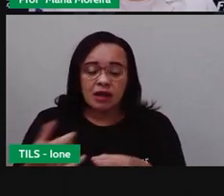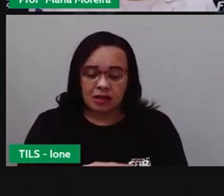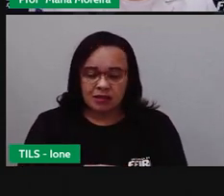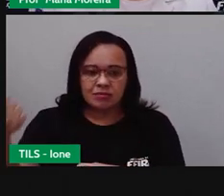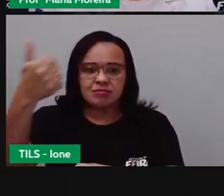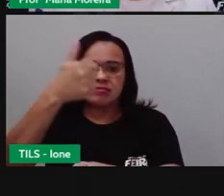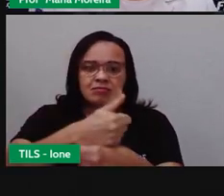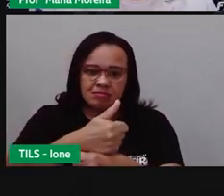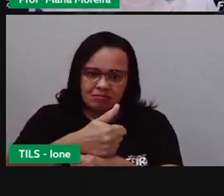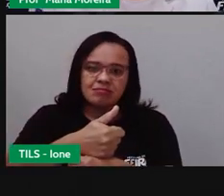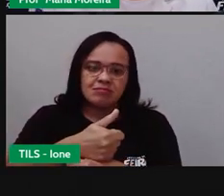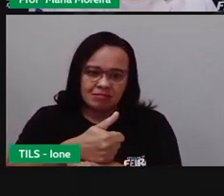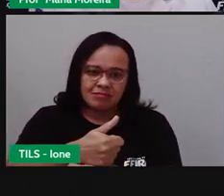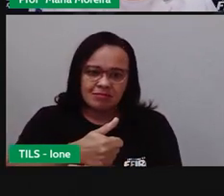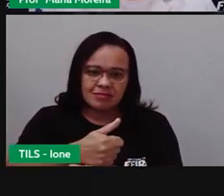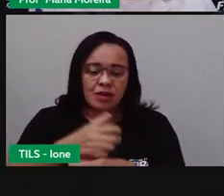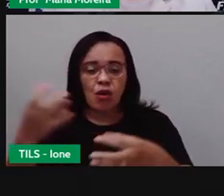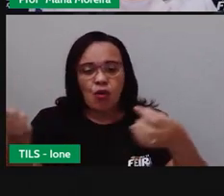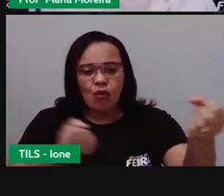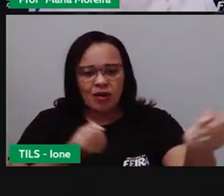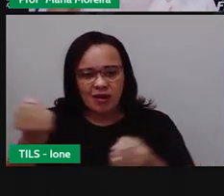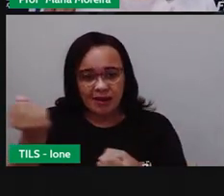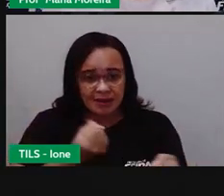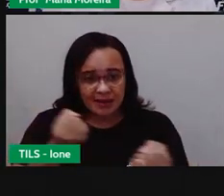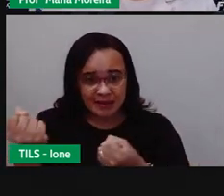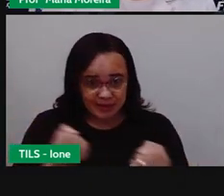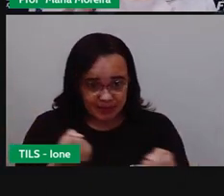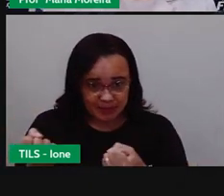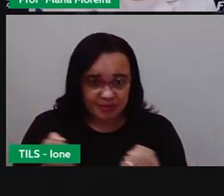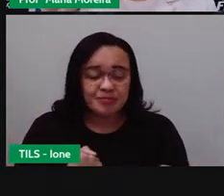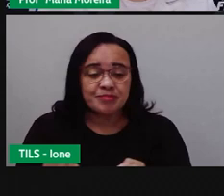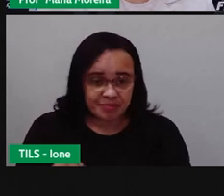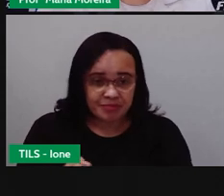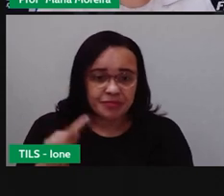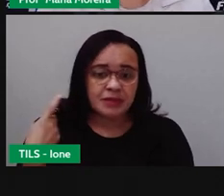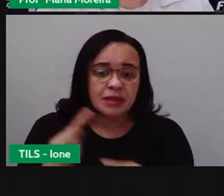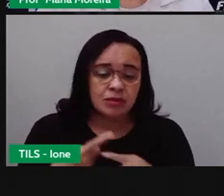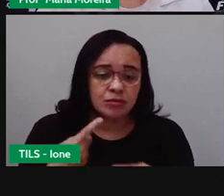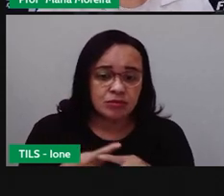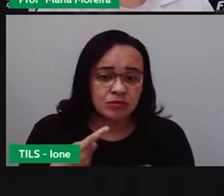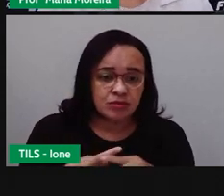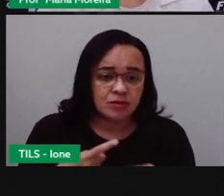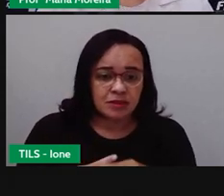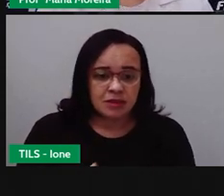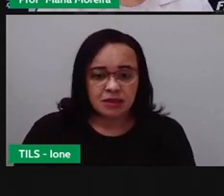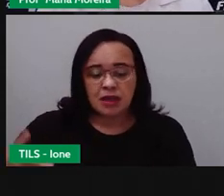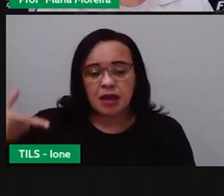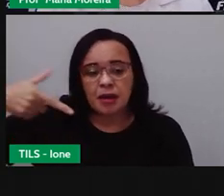iria se mover. Através de quê? De um meio de combustão.